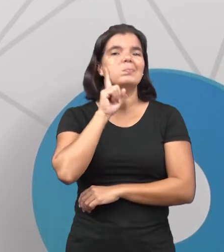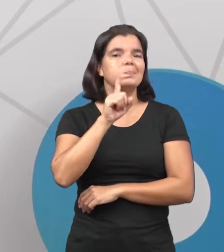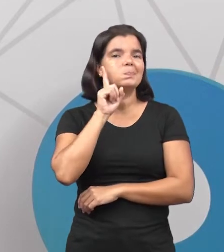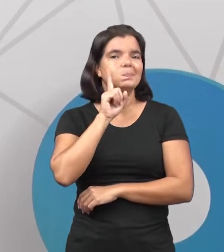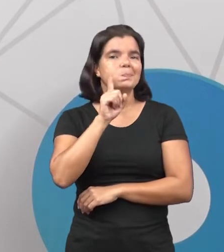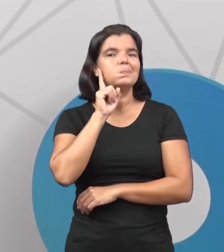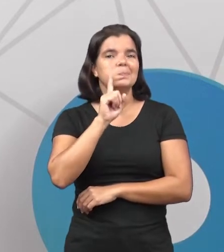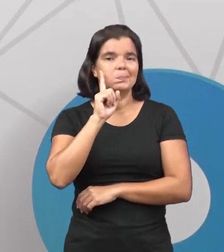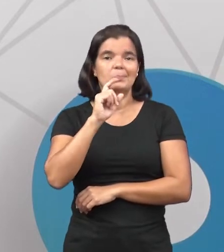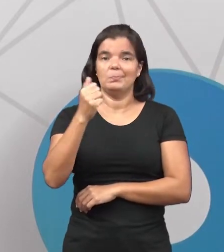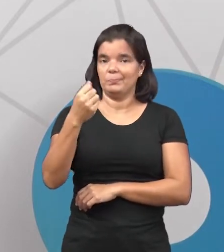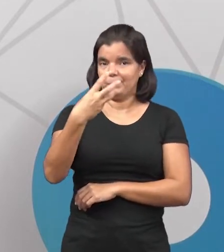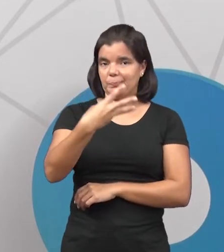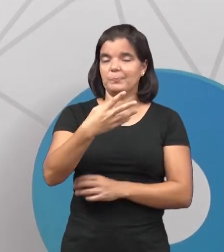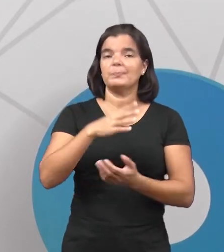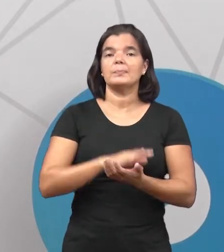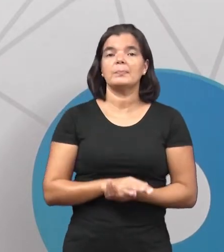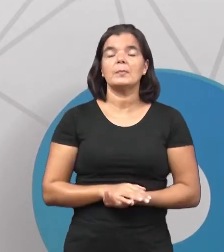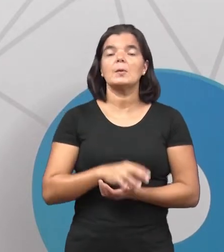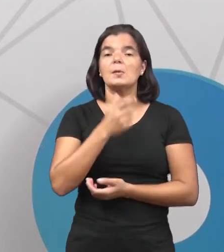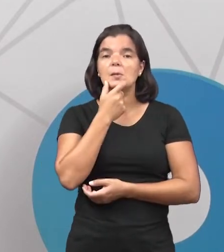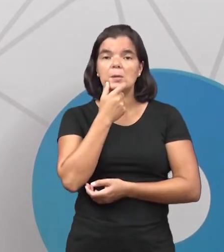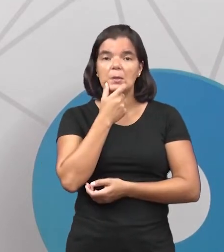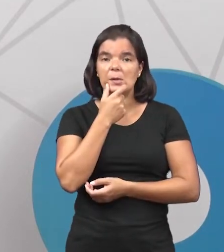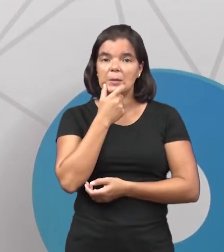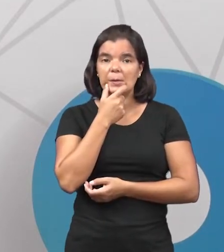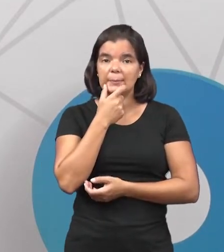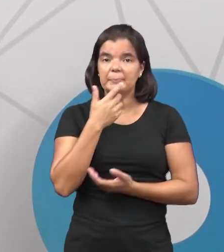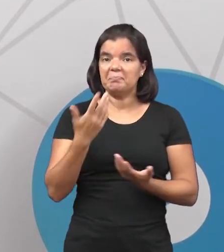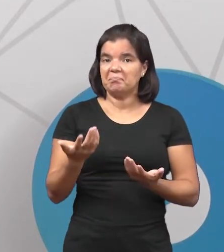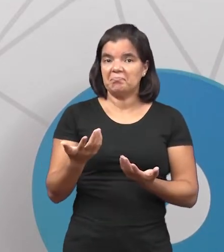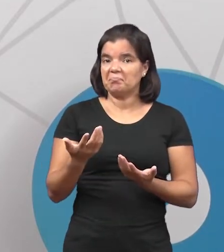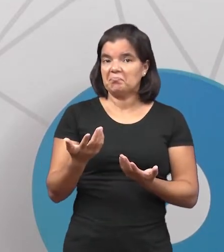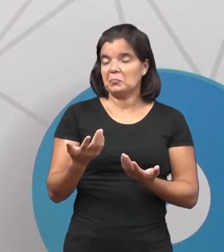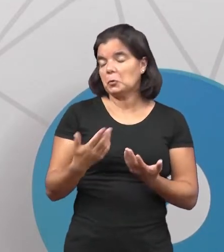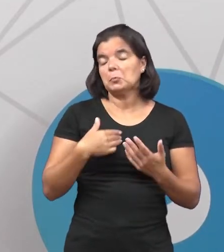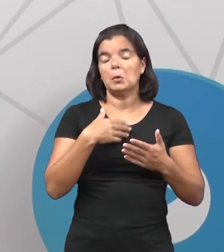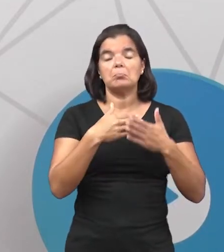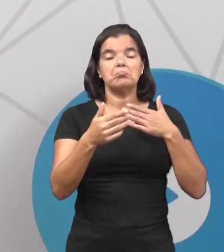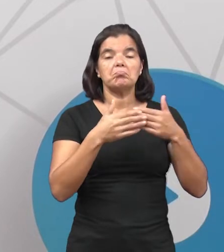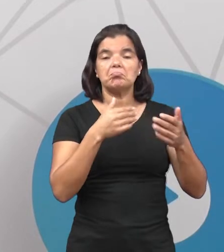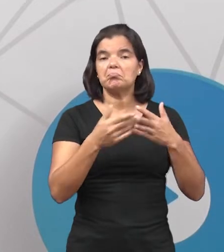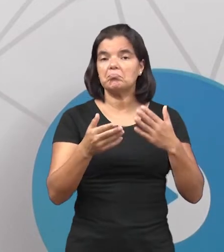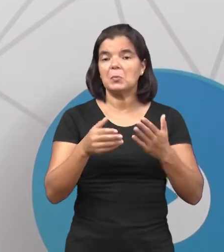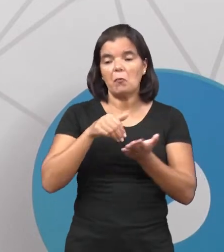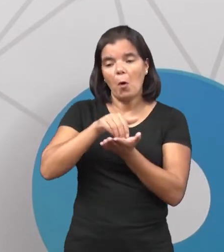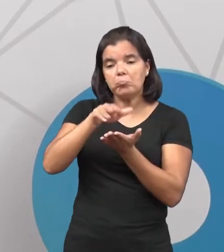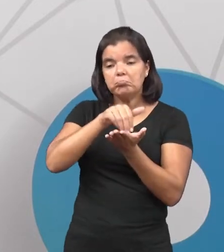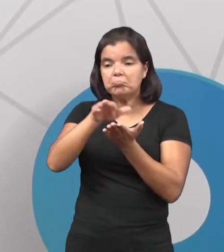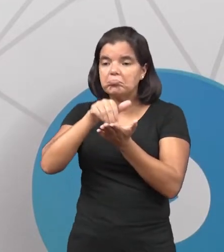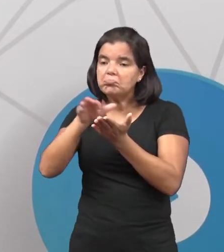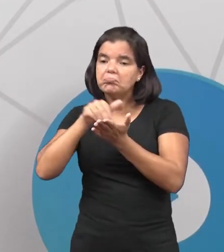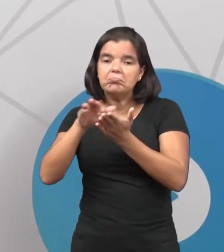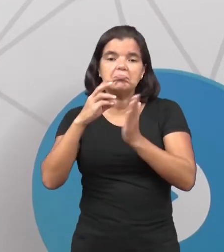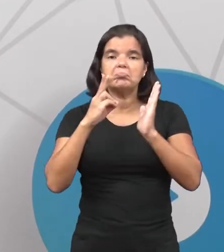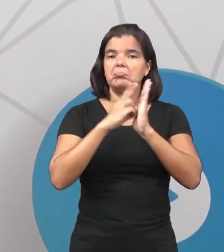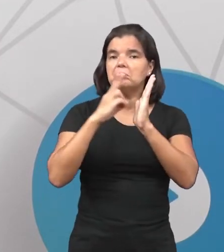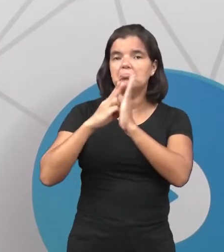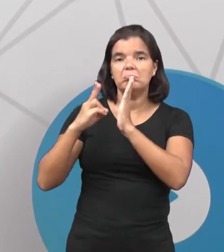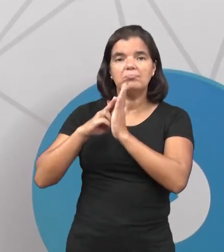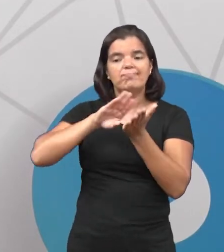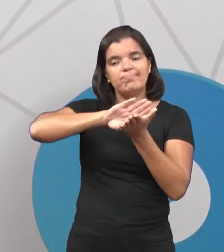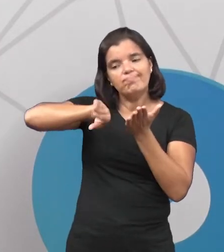Unidos, as 13 colônias. E os ingleses, eles, né? Não mediram esforços e foram expulsando, foram